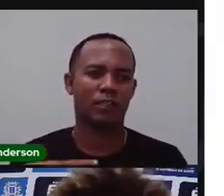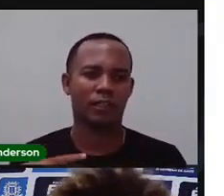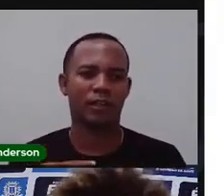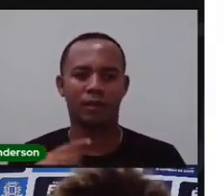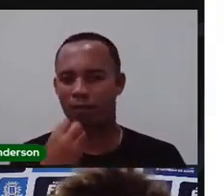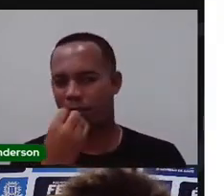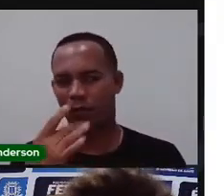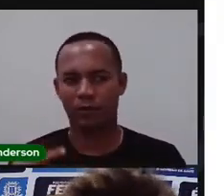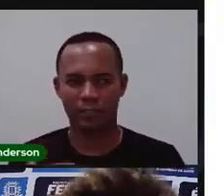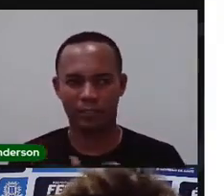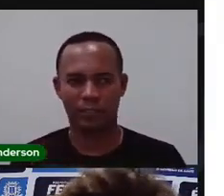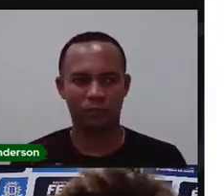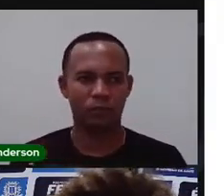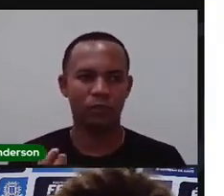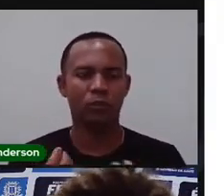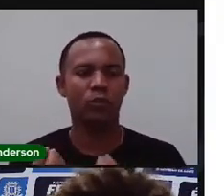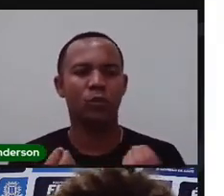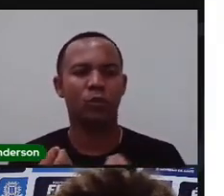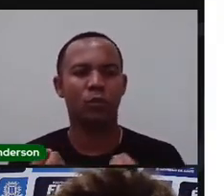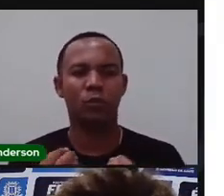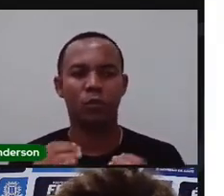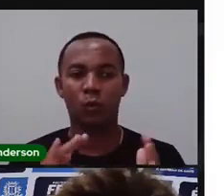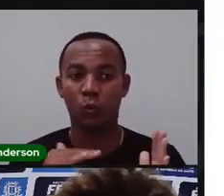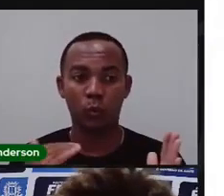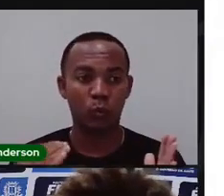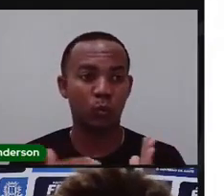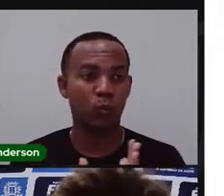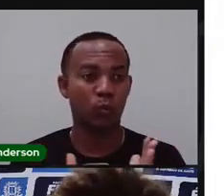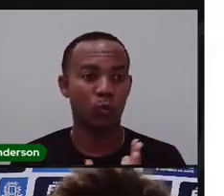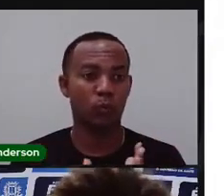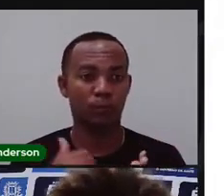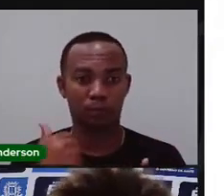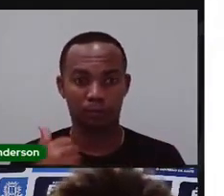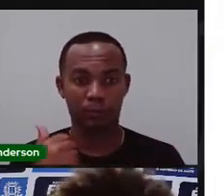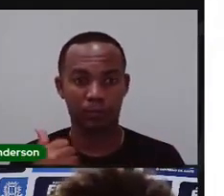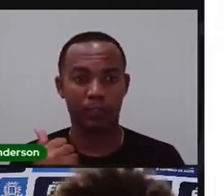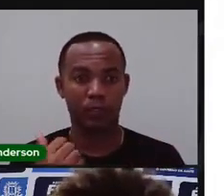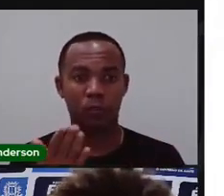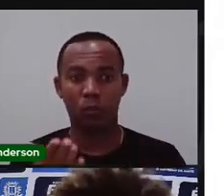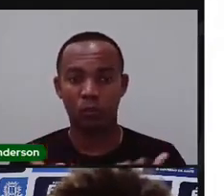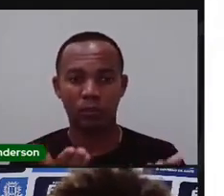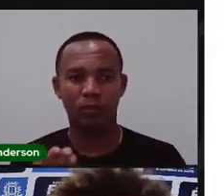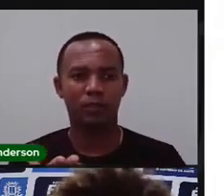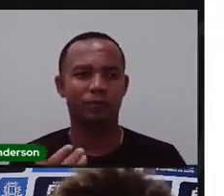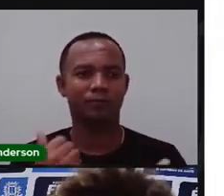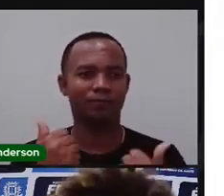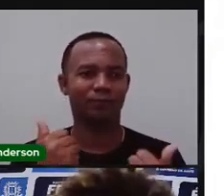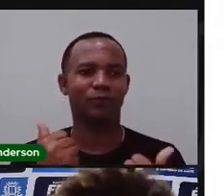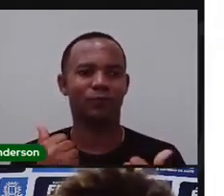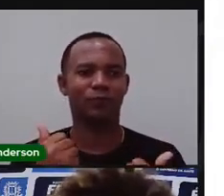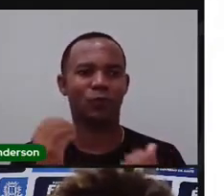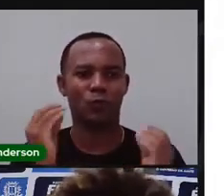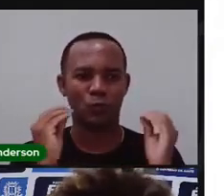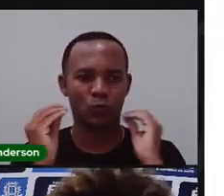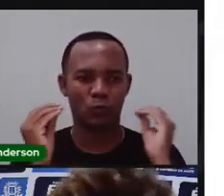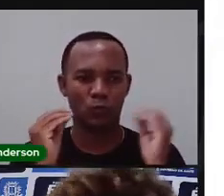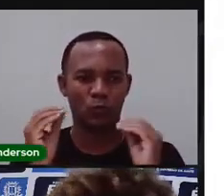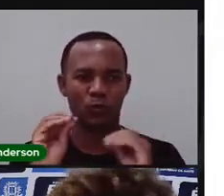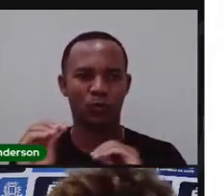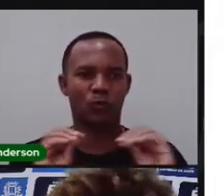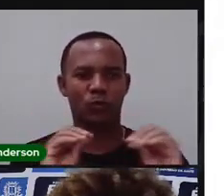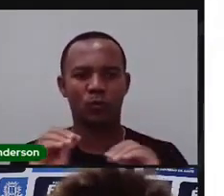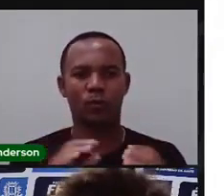tudo bem com vocês, com a gente aqui também tá tudo bem direitinho, a gente tá se cuidando, beijo pra vocês, beijo, beijo, beijo no coração.